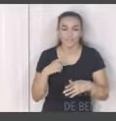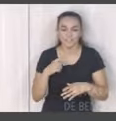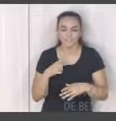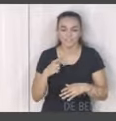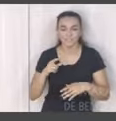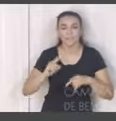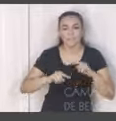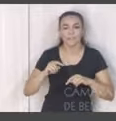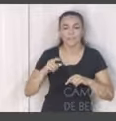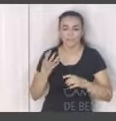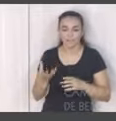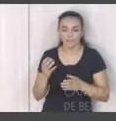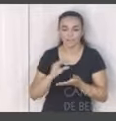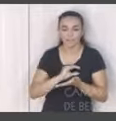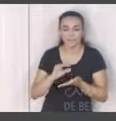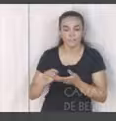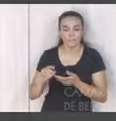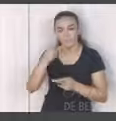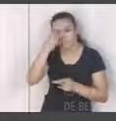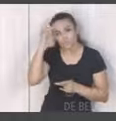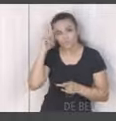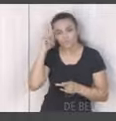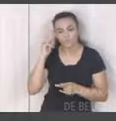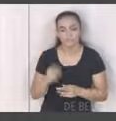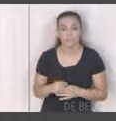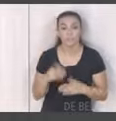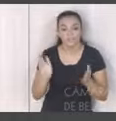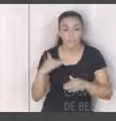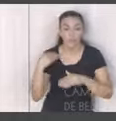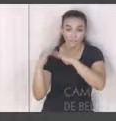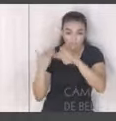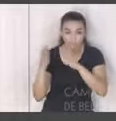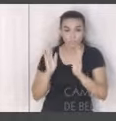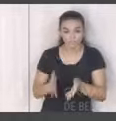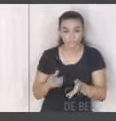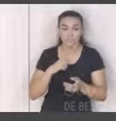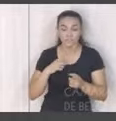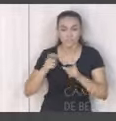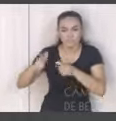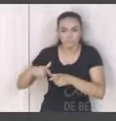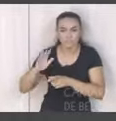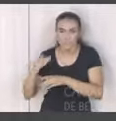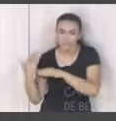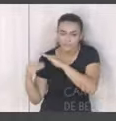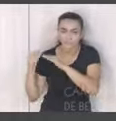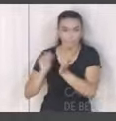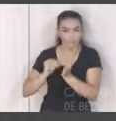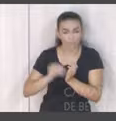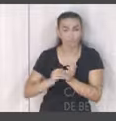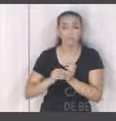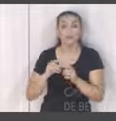catadores é o que a gente tem feito aqui. A gente avançou bastante nisso tem um campo muito grande para avançar e algumas coisas para